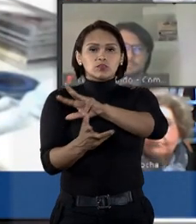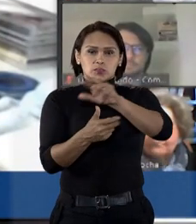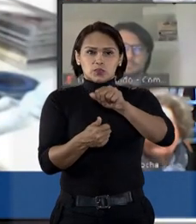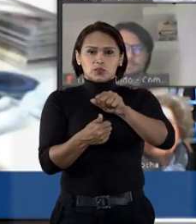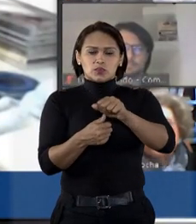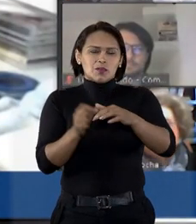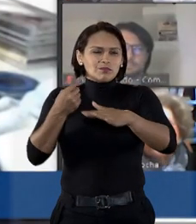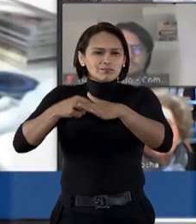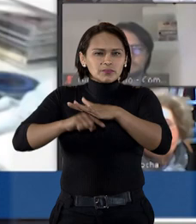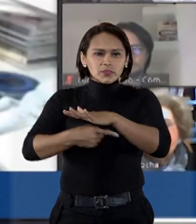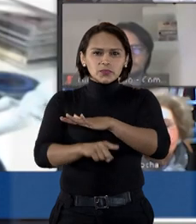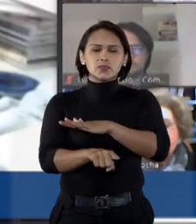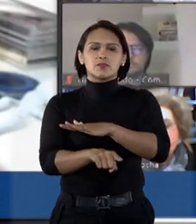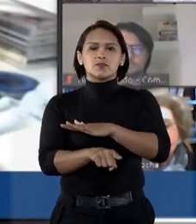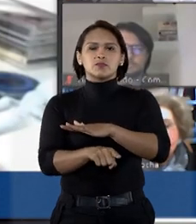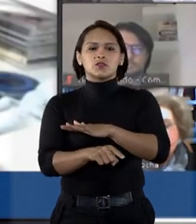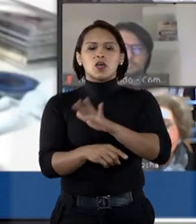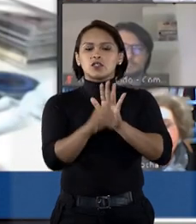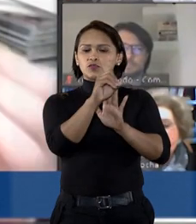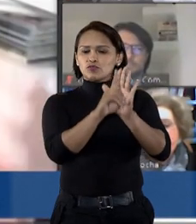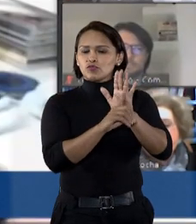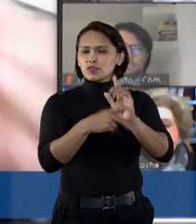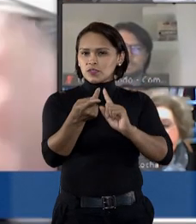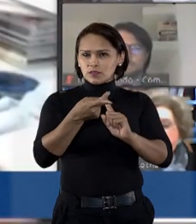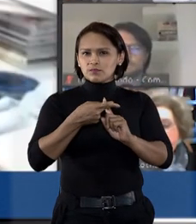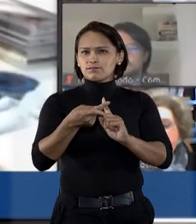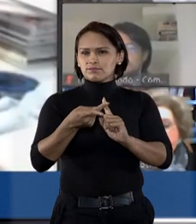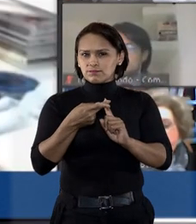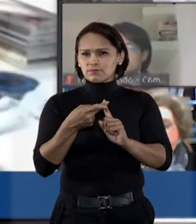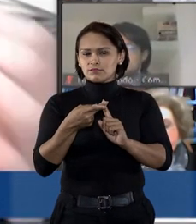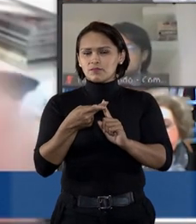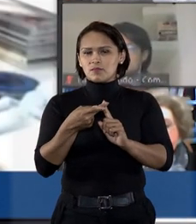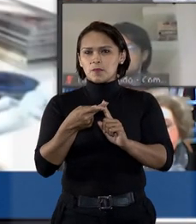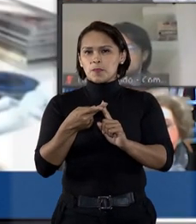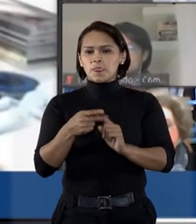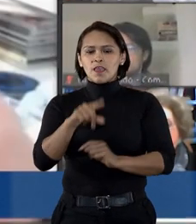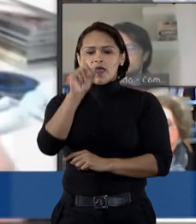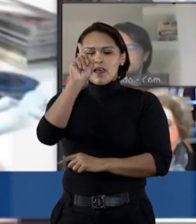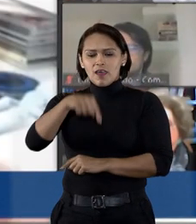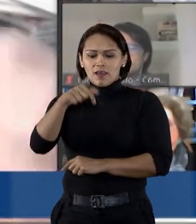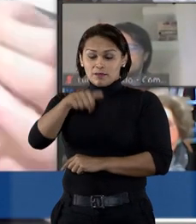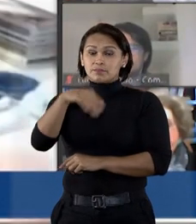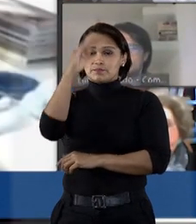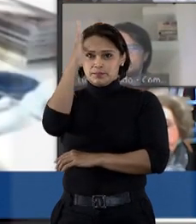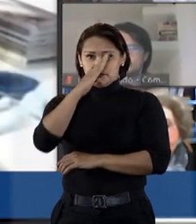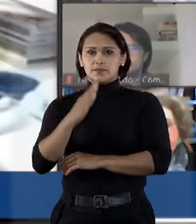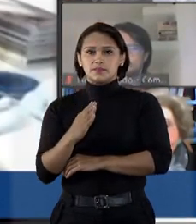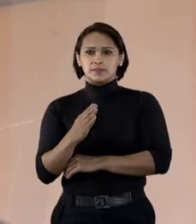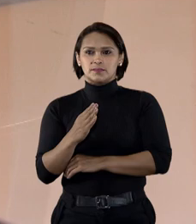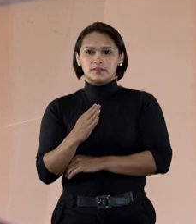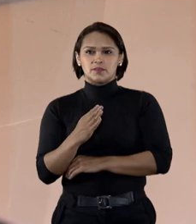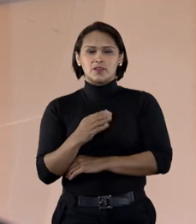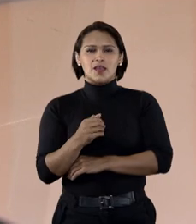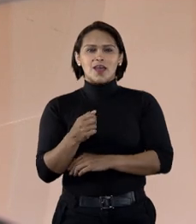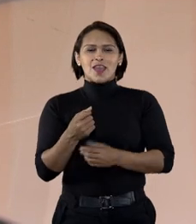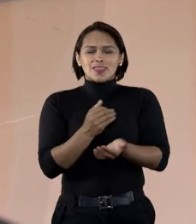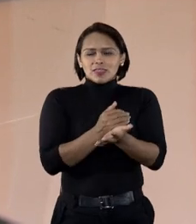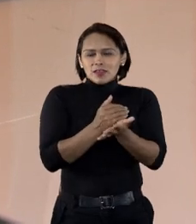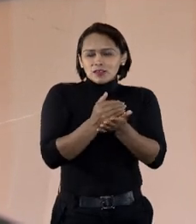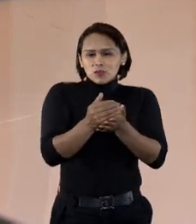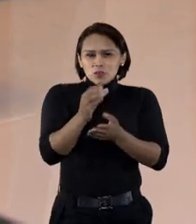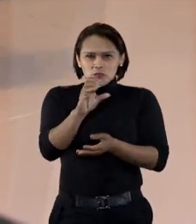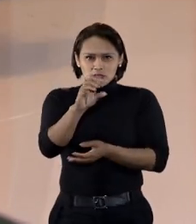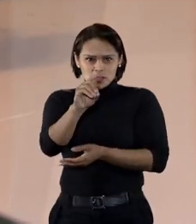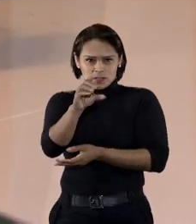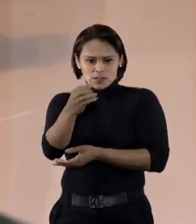mundo, a mais profunda em direito do consumidor é a brasileira. Desde a edição